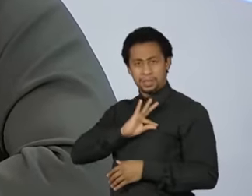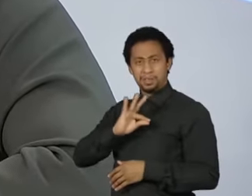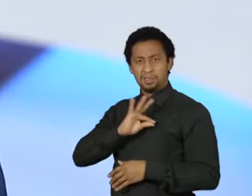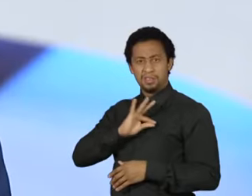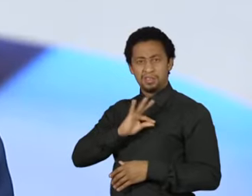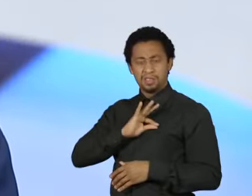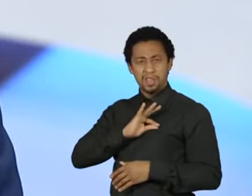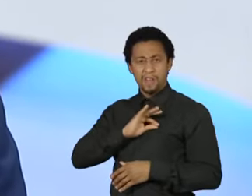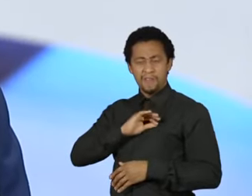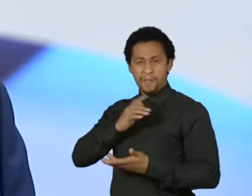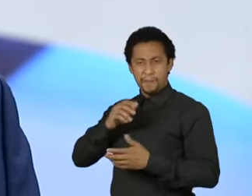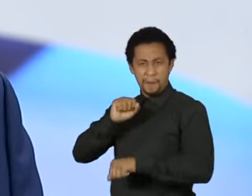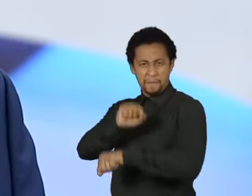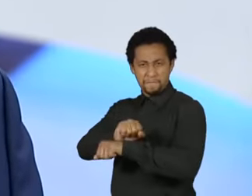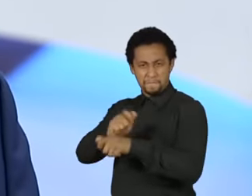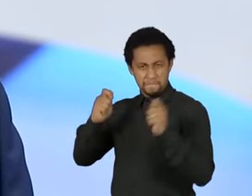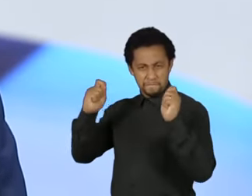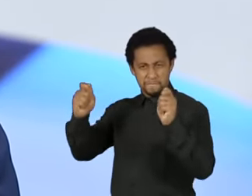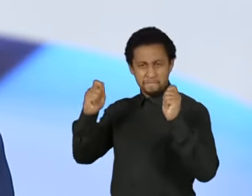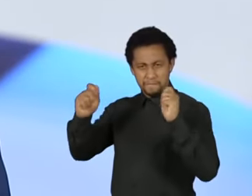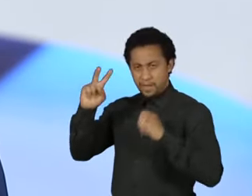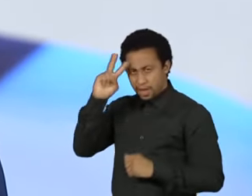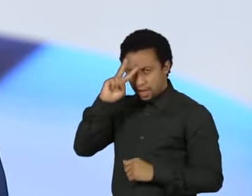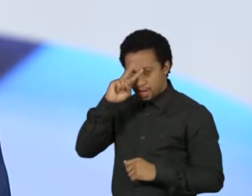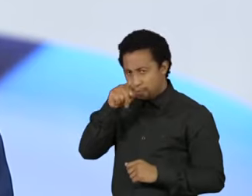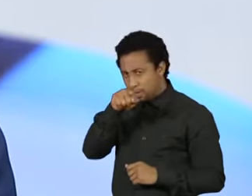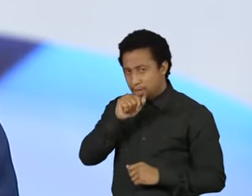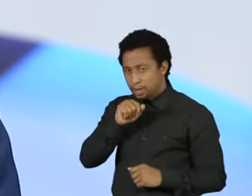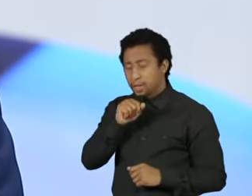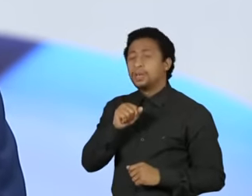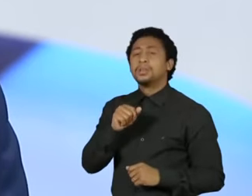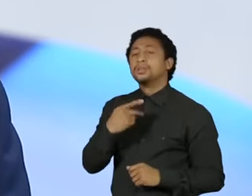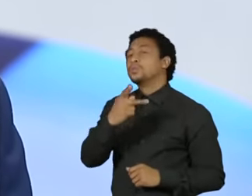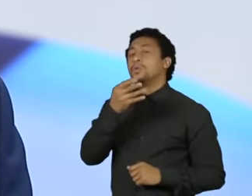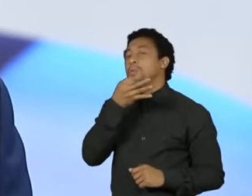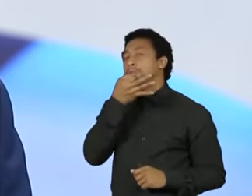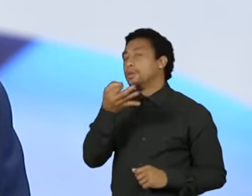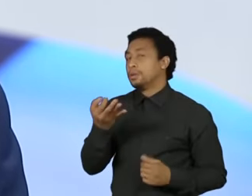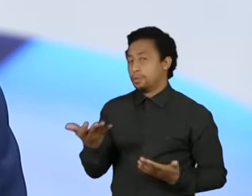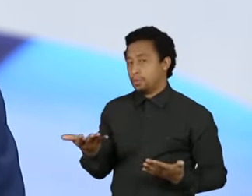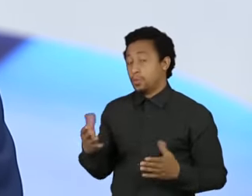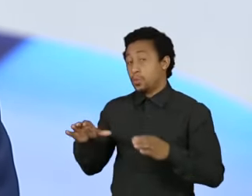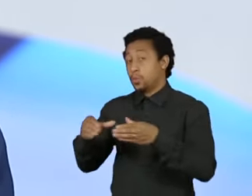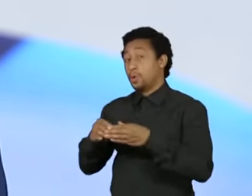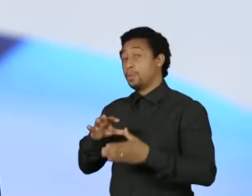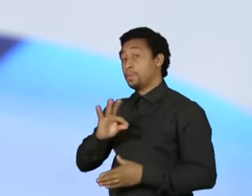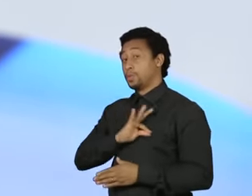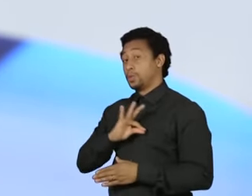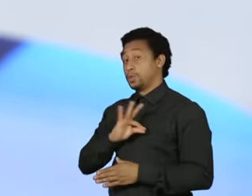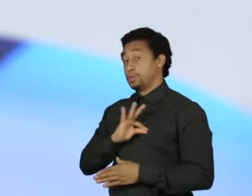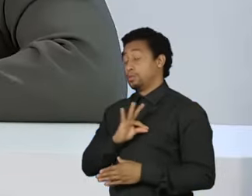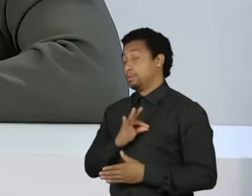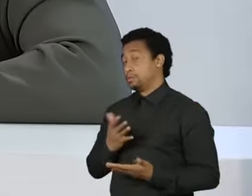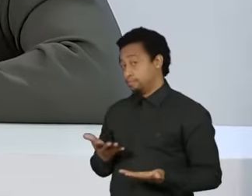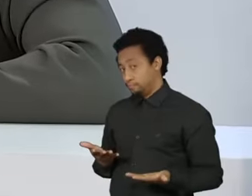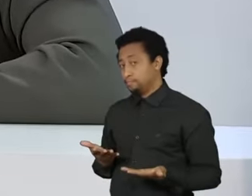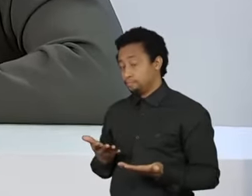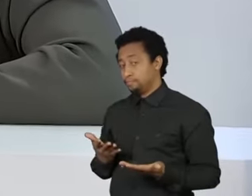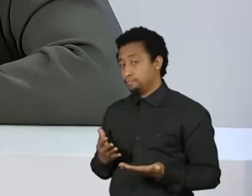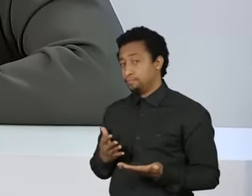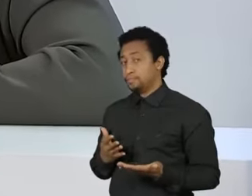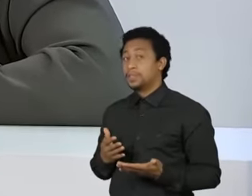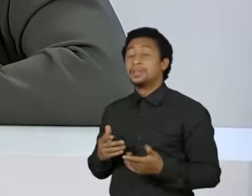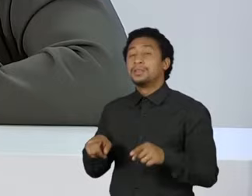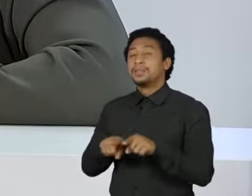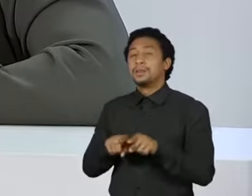risco da politização das polícias, dos policiais militares e a presença de militares em cargos